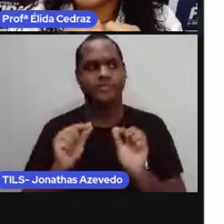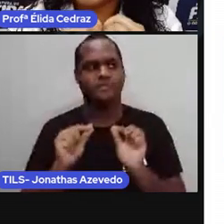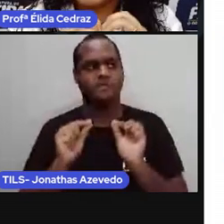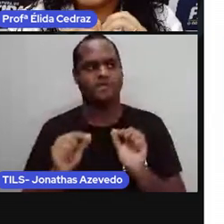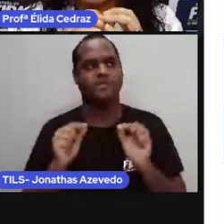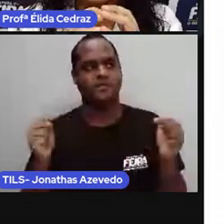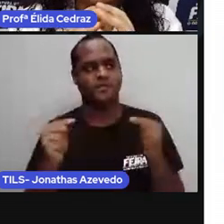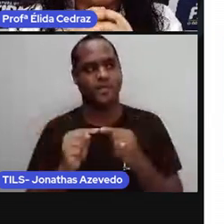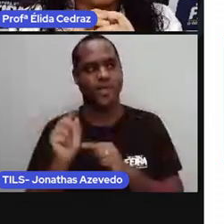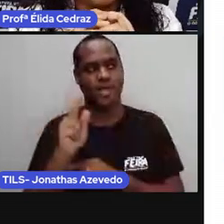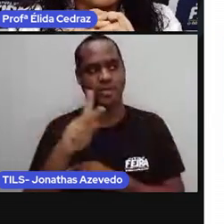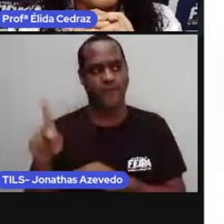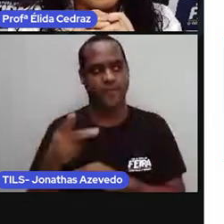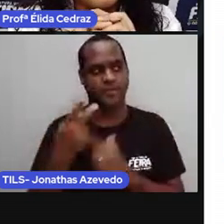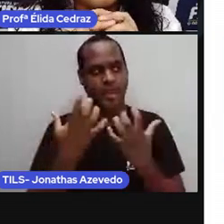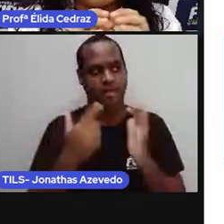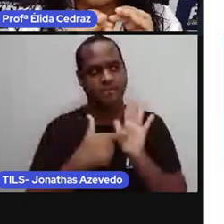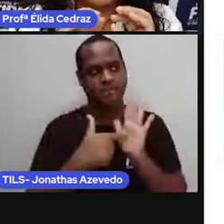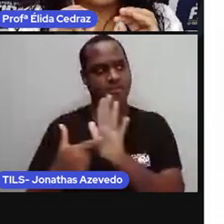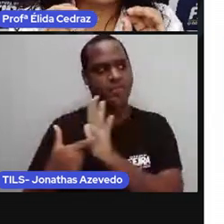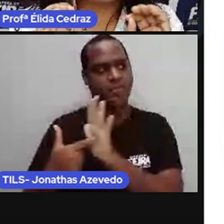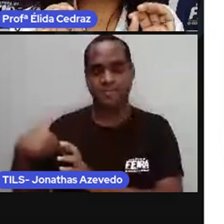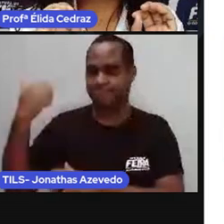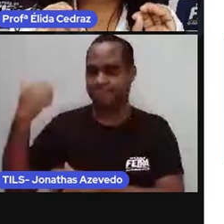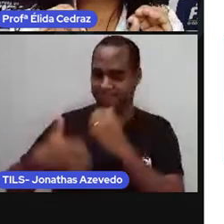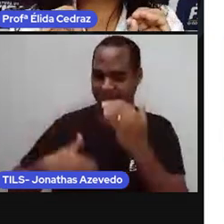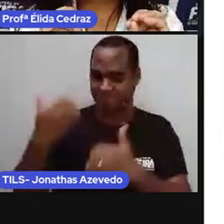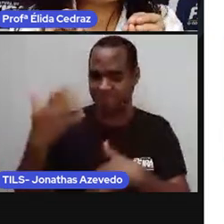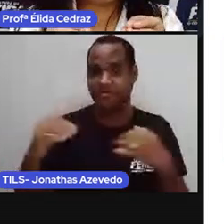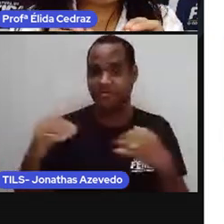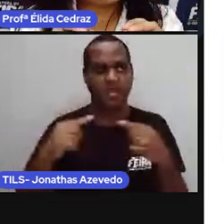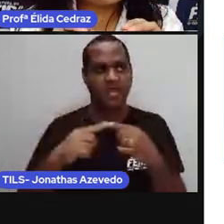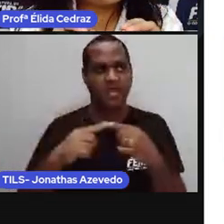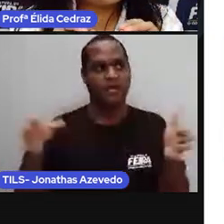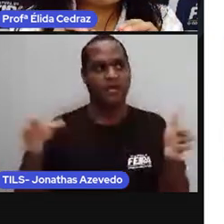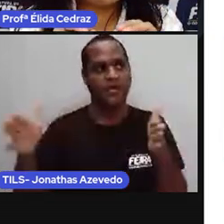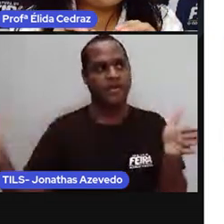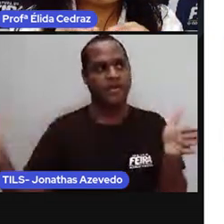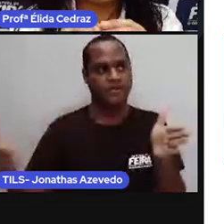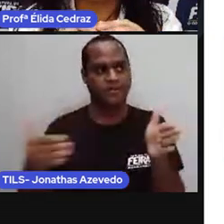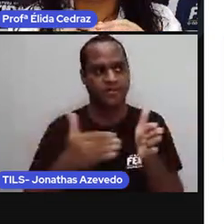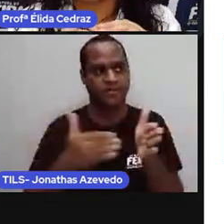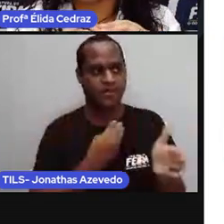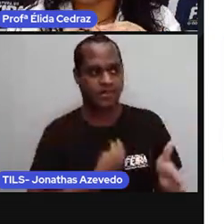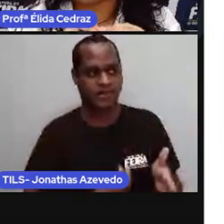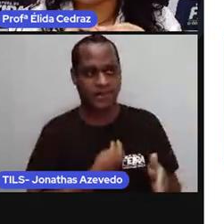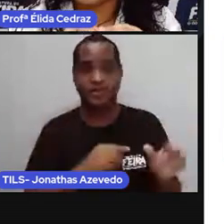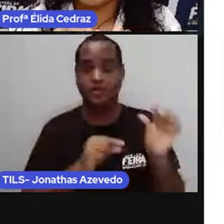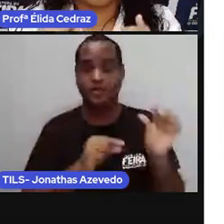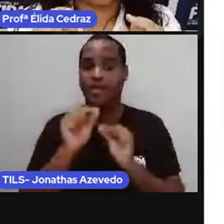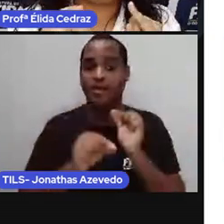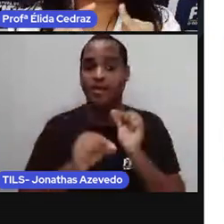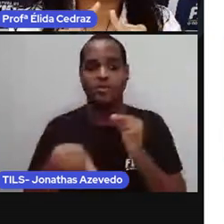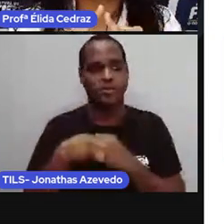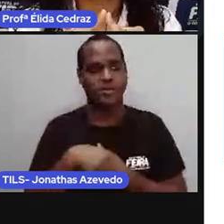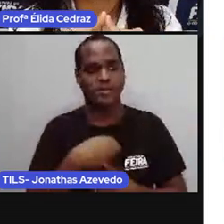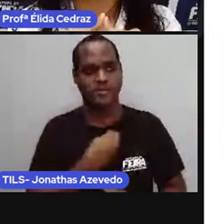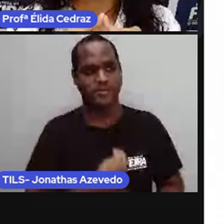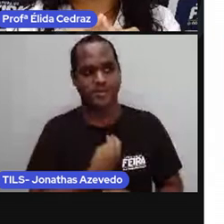a Pró Hélida quer mostrar para vocês as fases da vida que a gente passa numa linha do tempo.